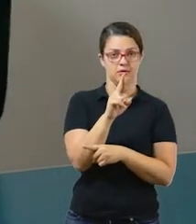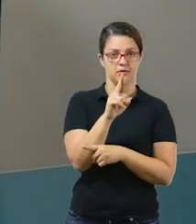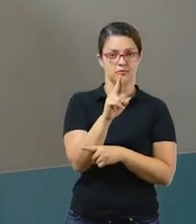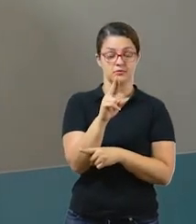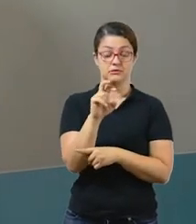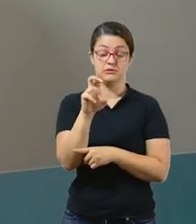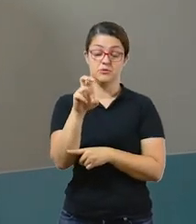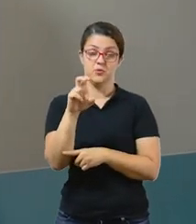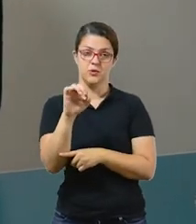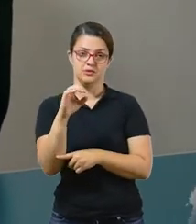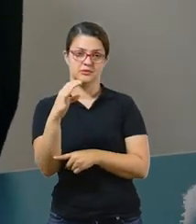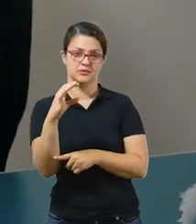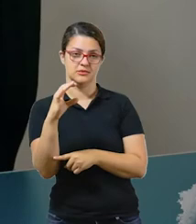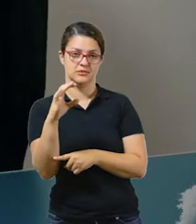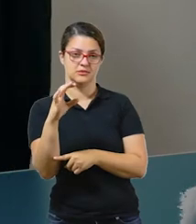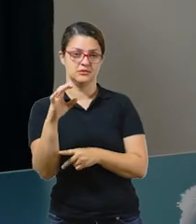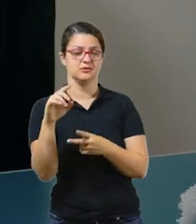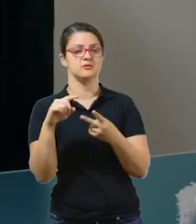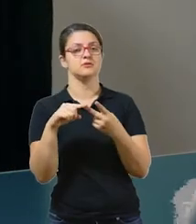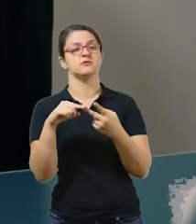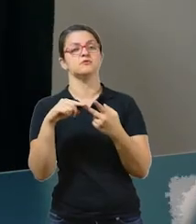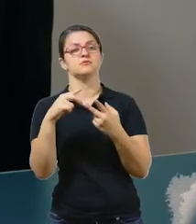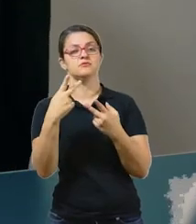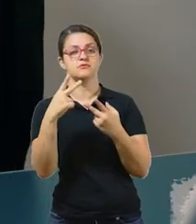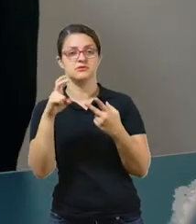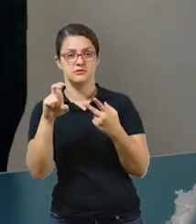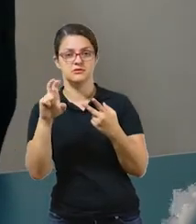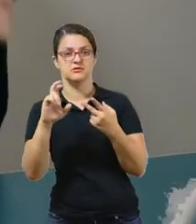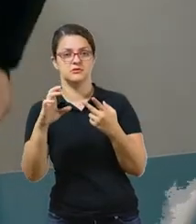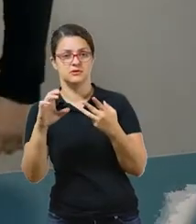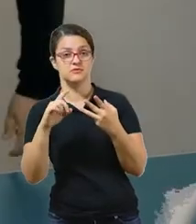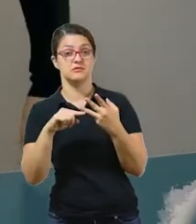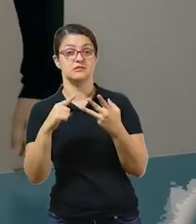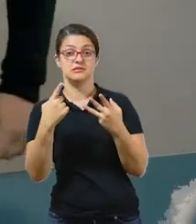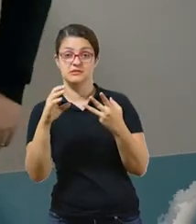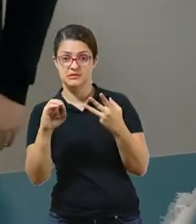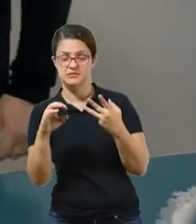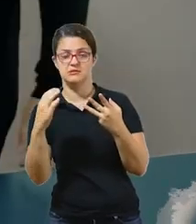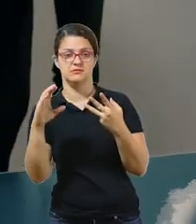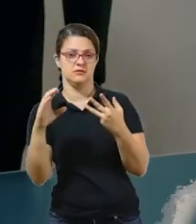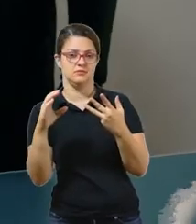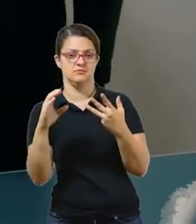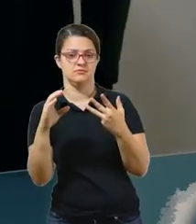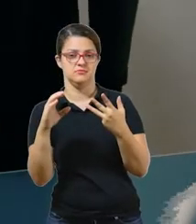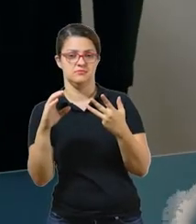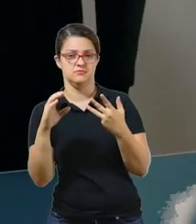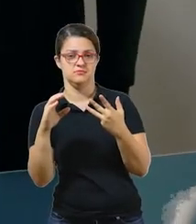com moedas de 0,50 centavos, de 0,25 centavos e de 0,10 centavos.